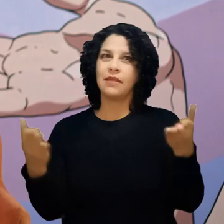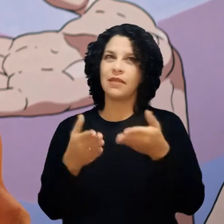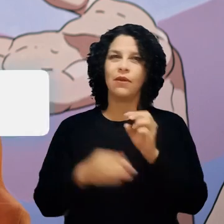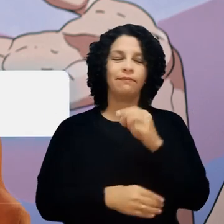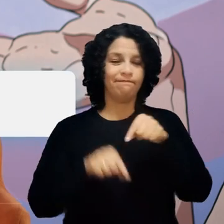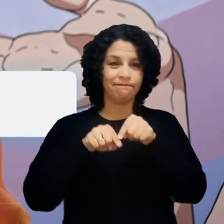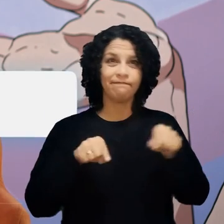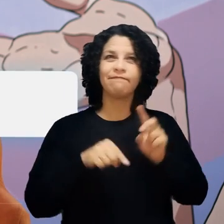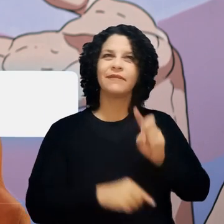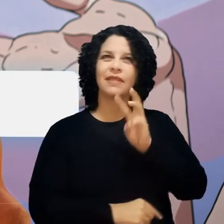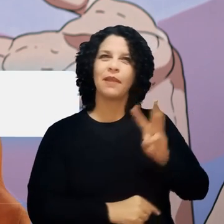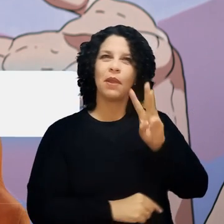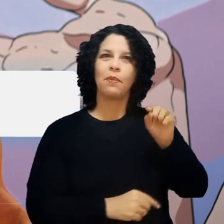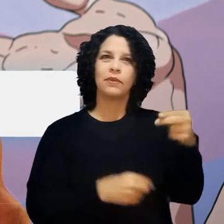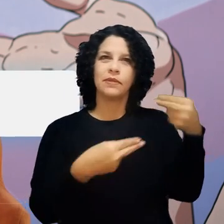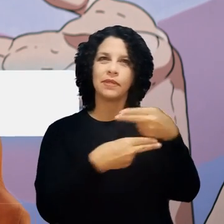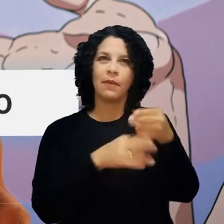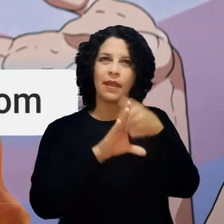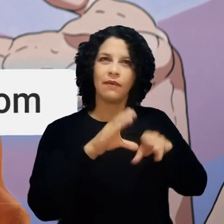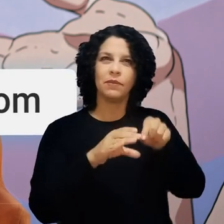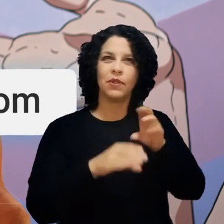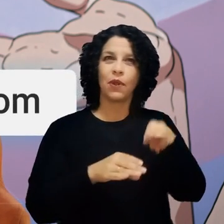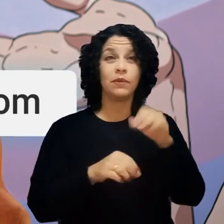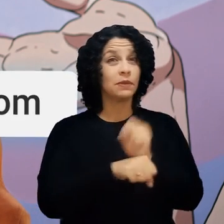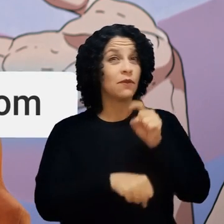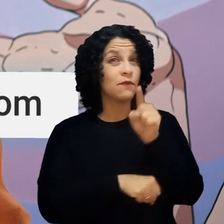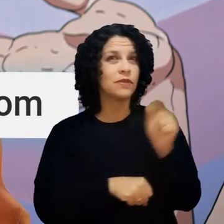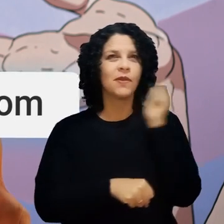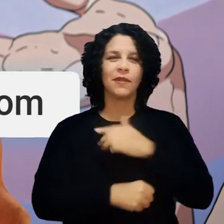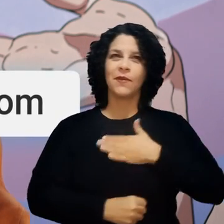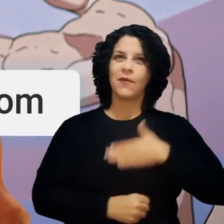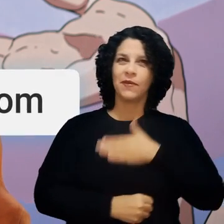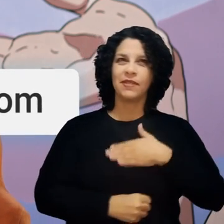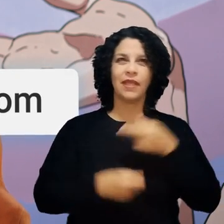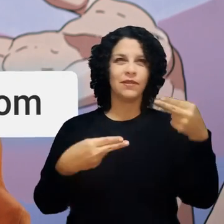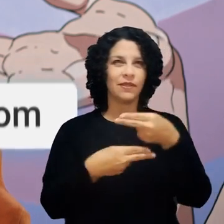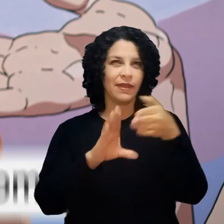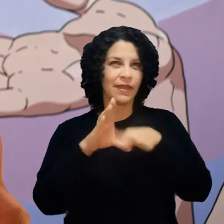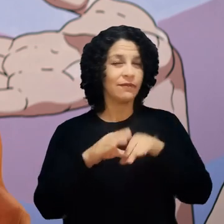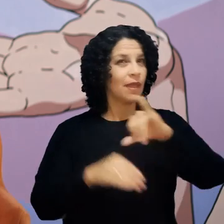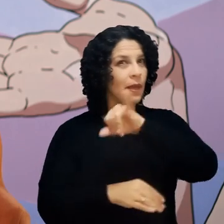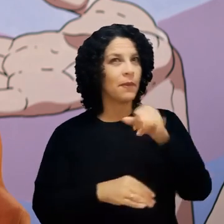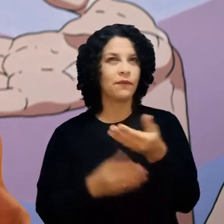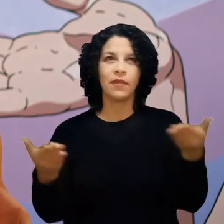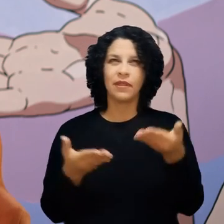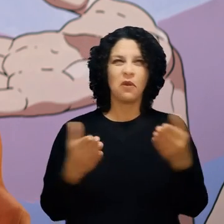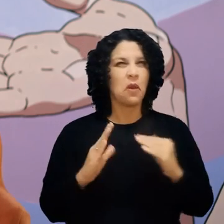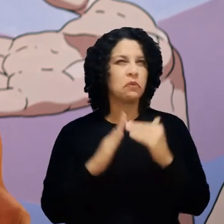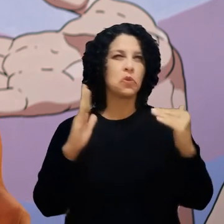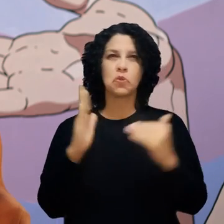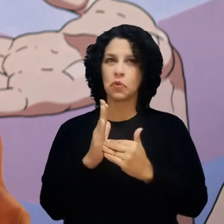www.sebraecanvas.com. Espero que você tenha gostado do Sebrae Canvas. Aproveite ao